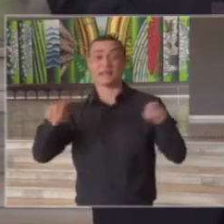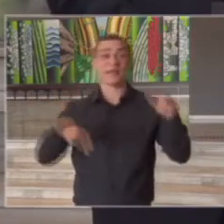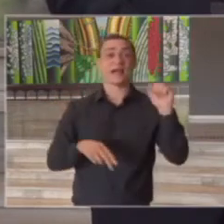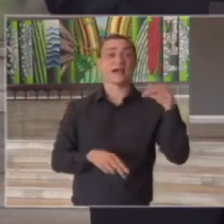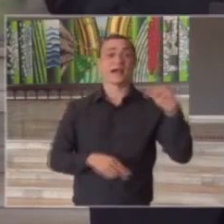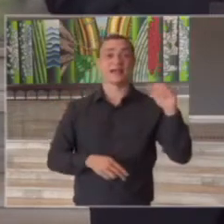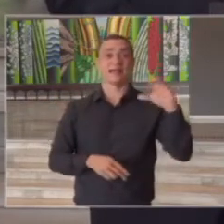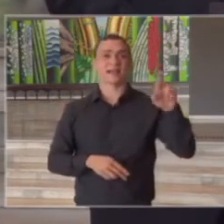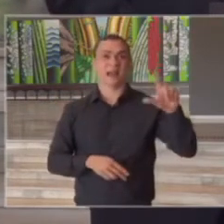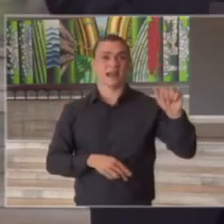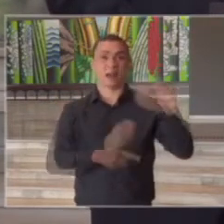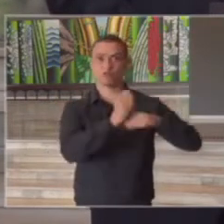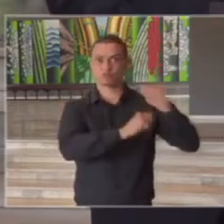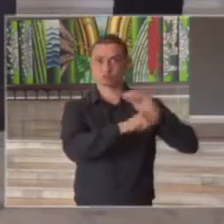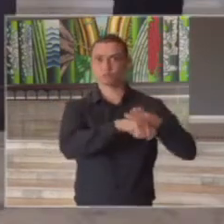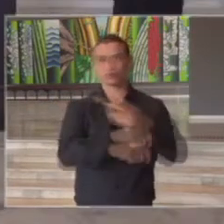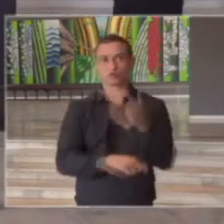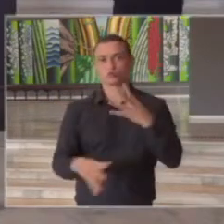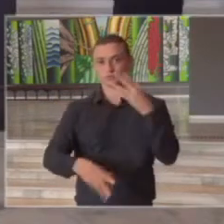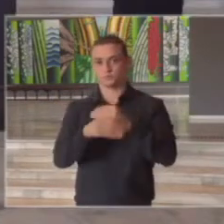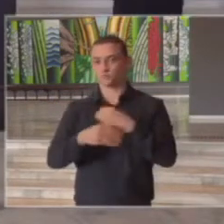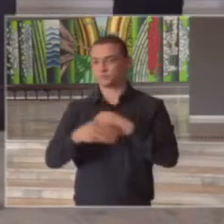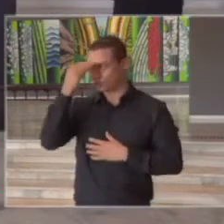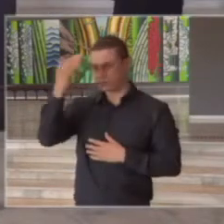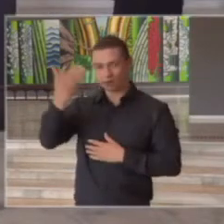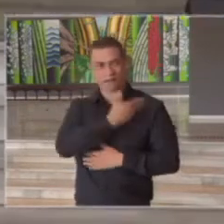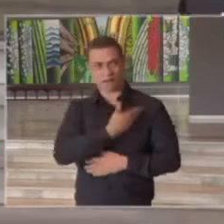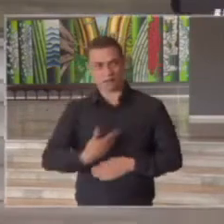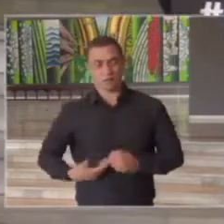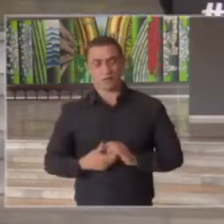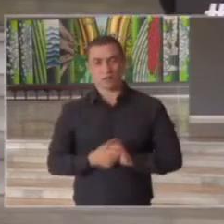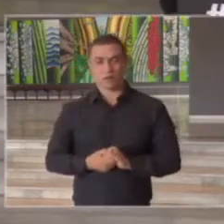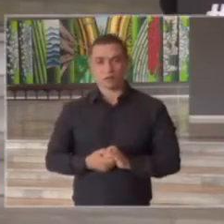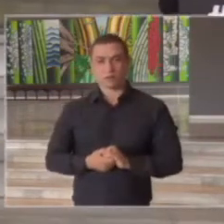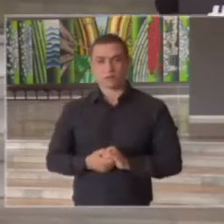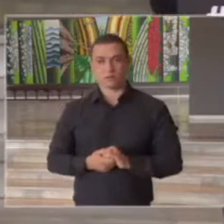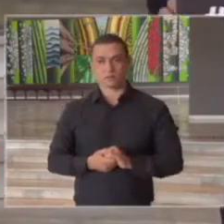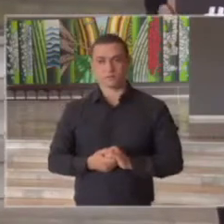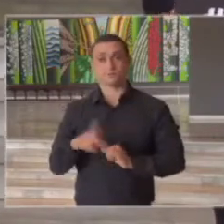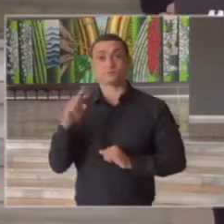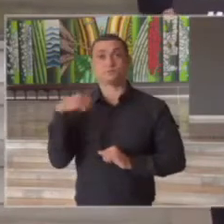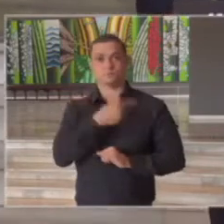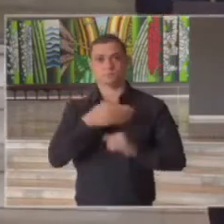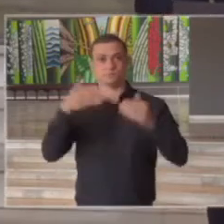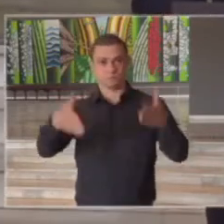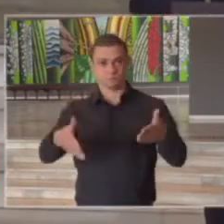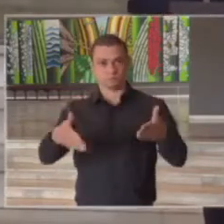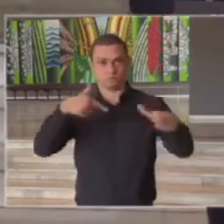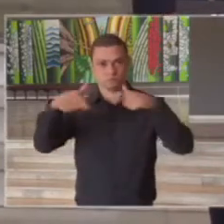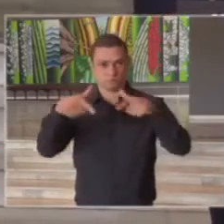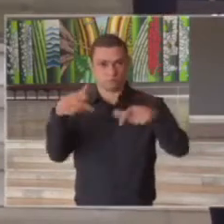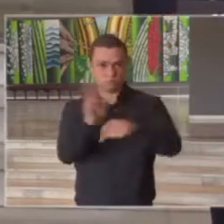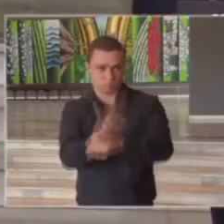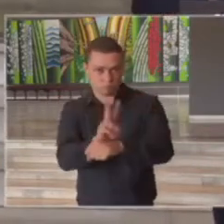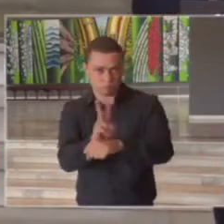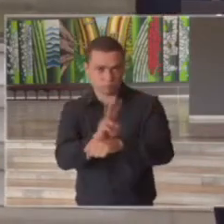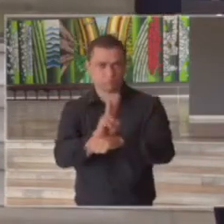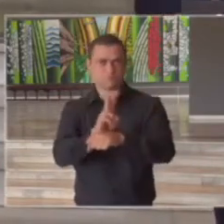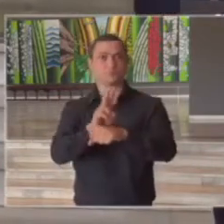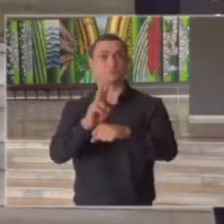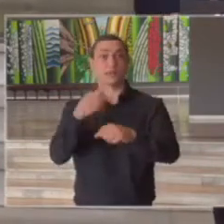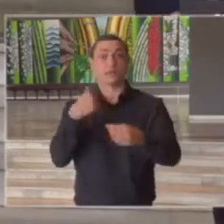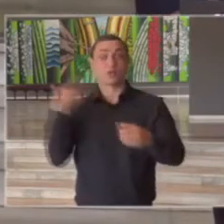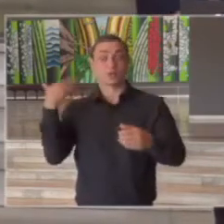economista Ana Calabrão obrigada governador nós estamos atuando em monitorar as perdas que já foram